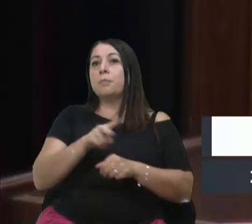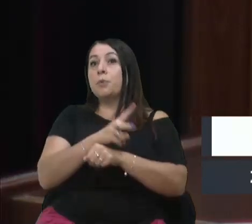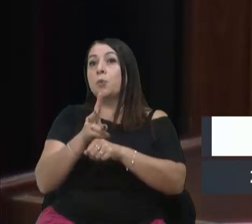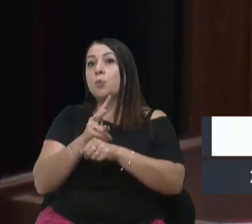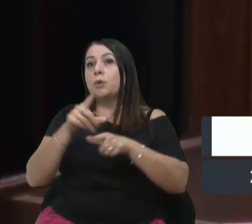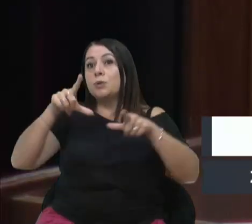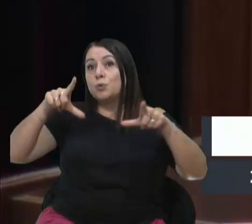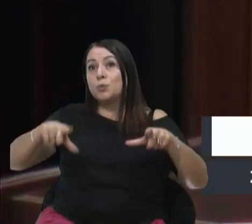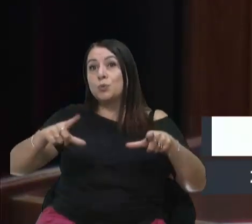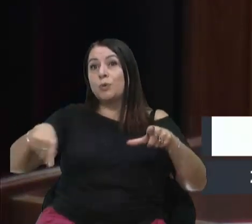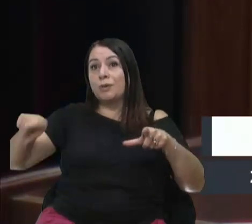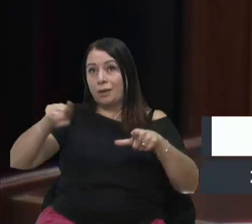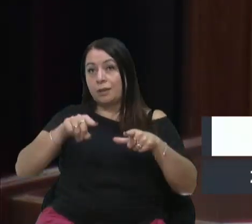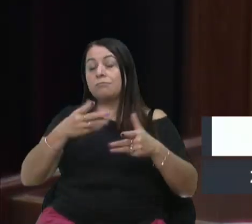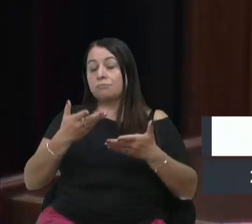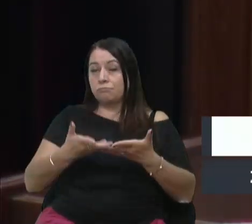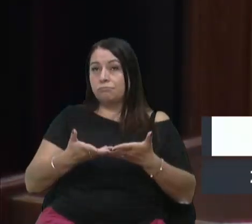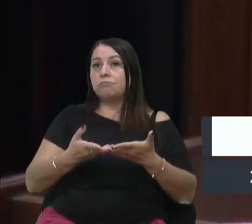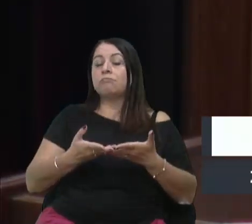desse espaço.